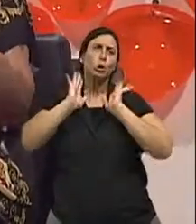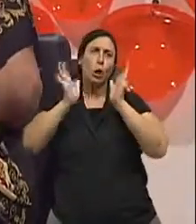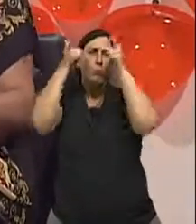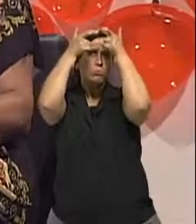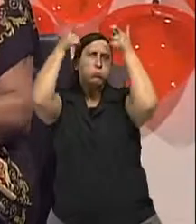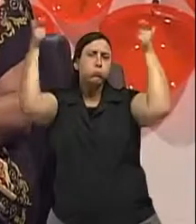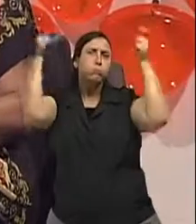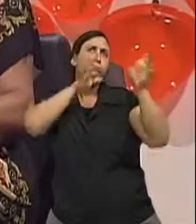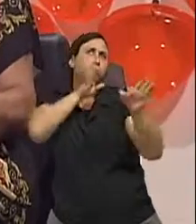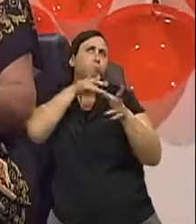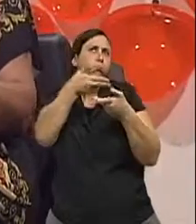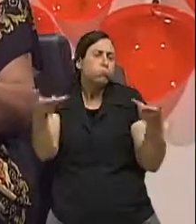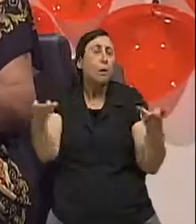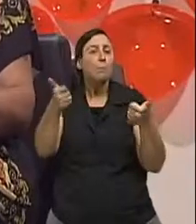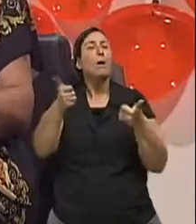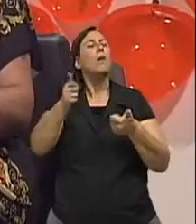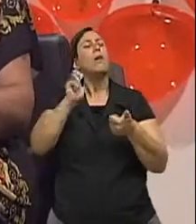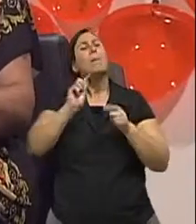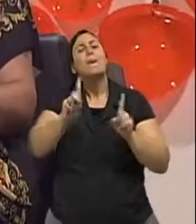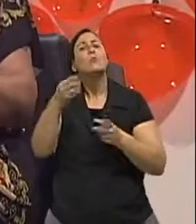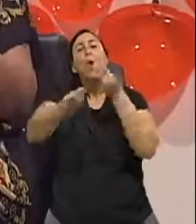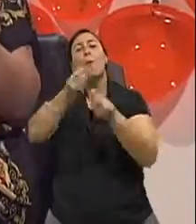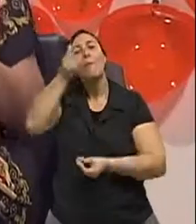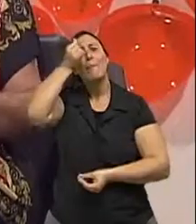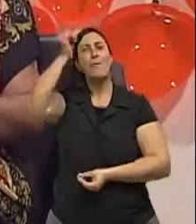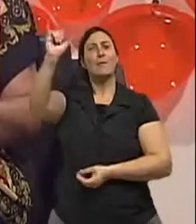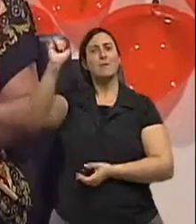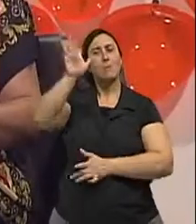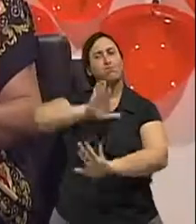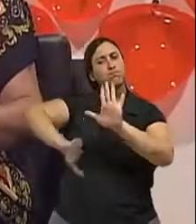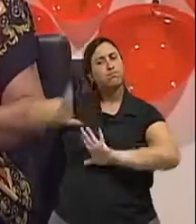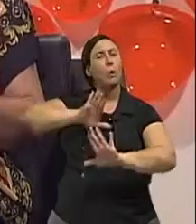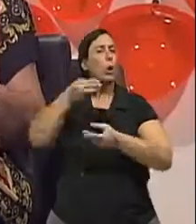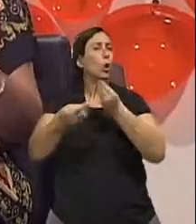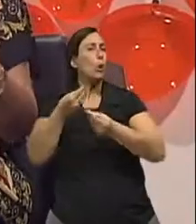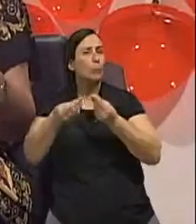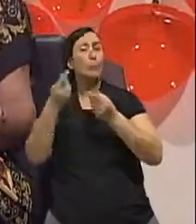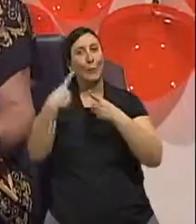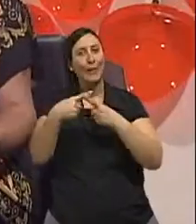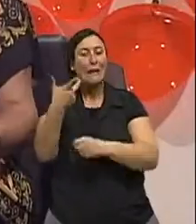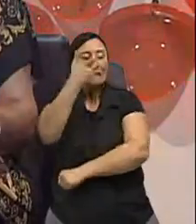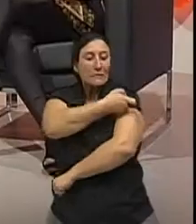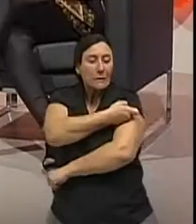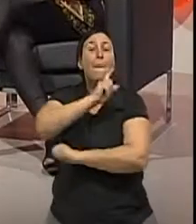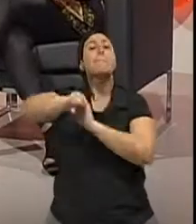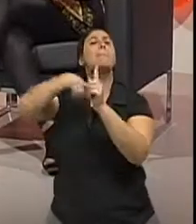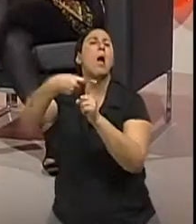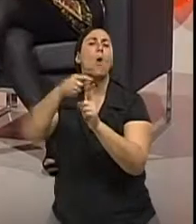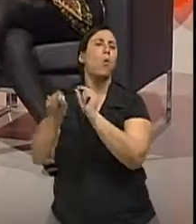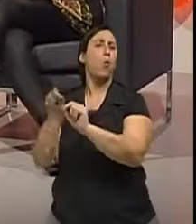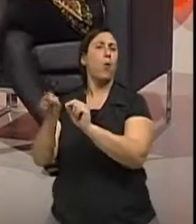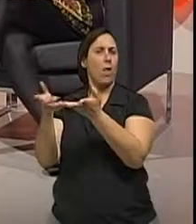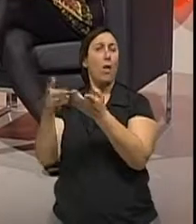queria iniciar esse segundo bloco com a prevenção. E a prevenção, principalmente, além da vacina. Não é só a